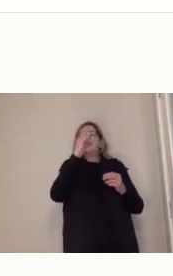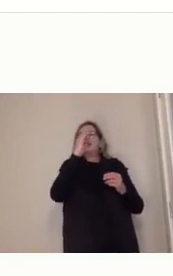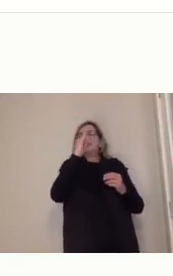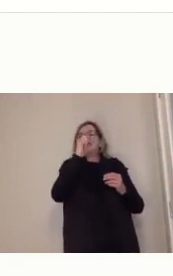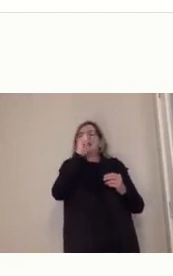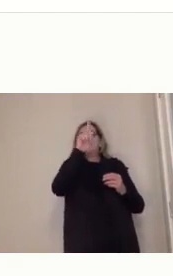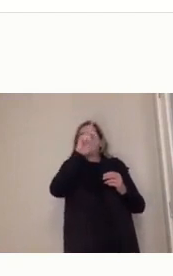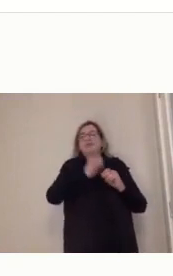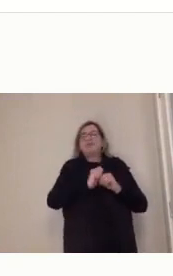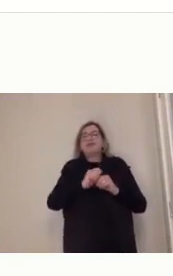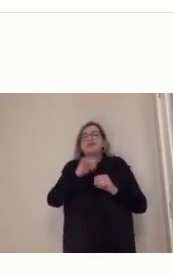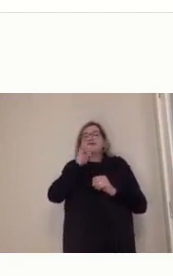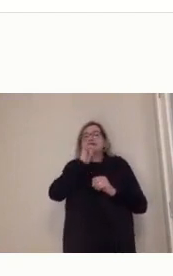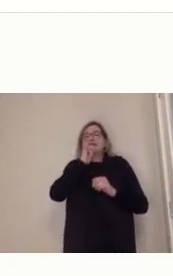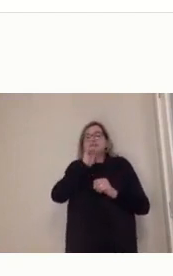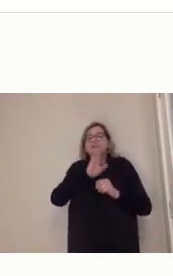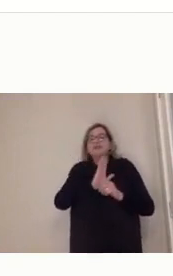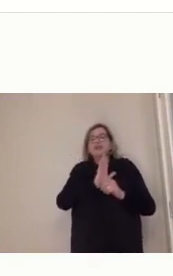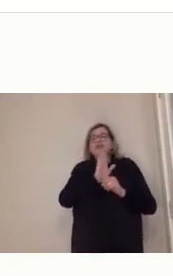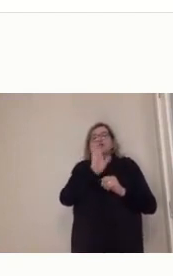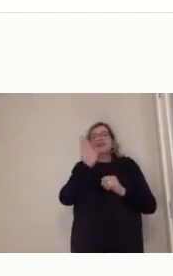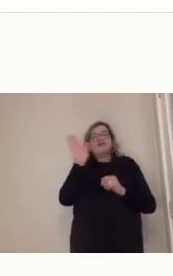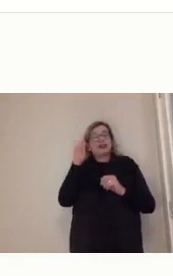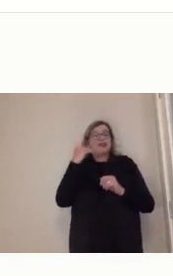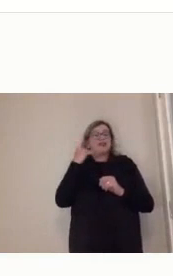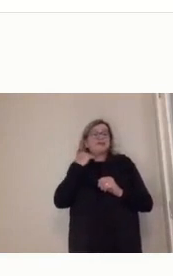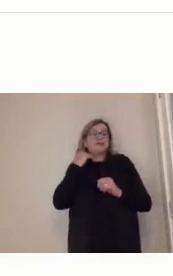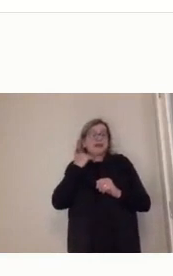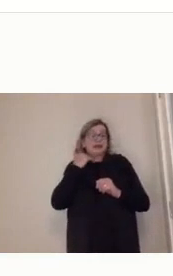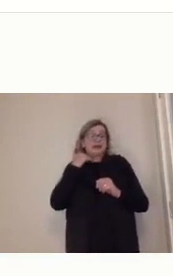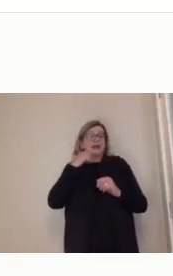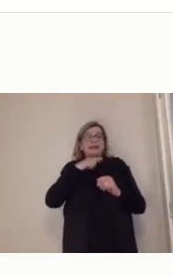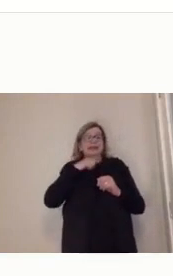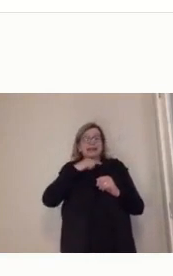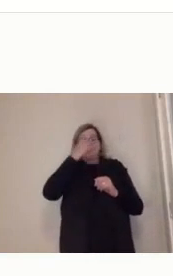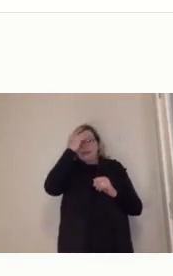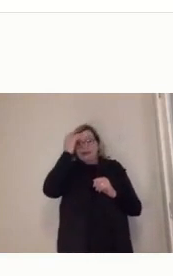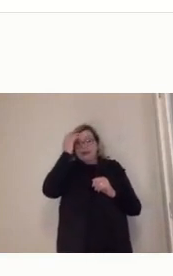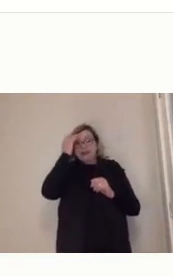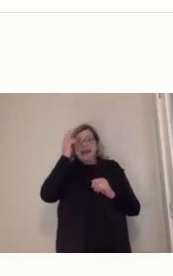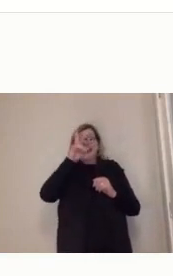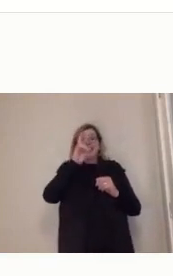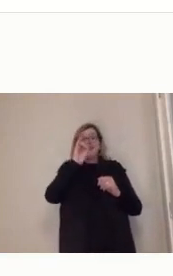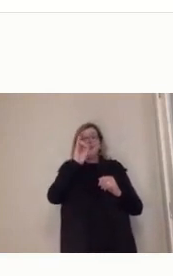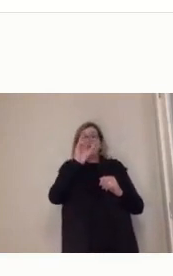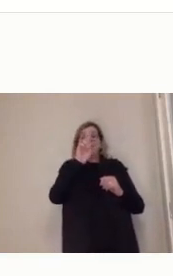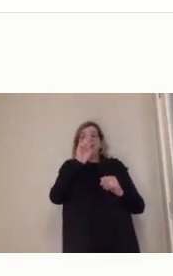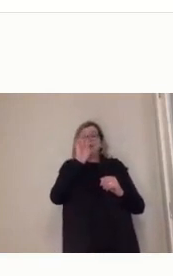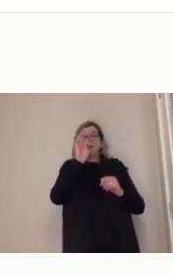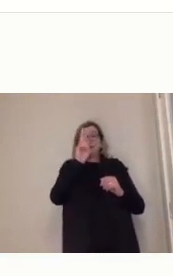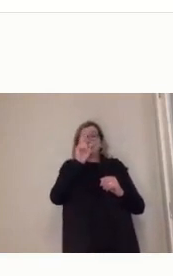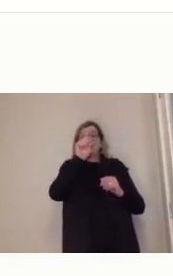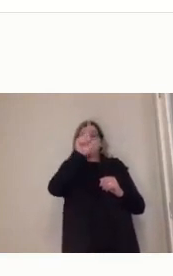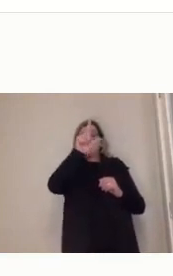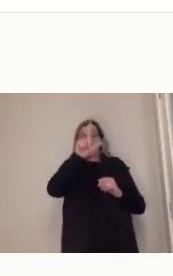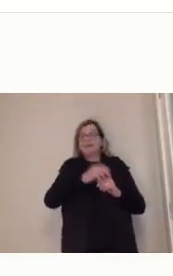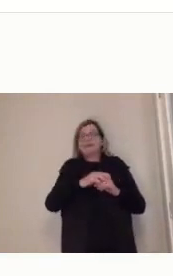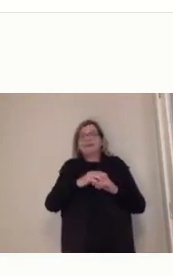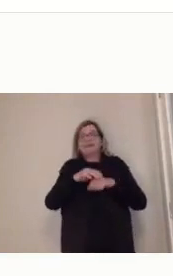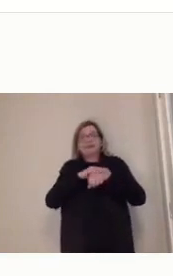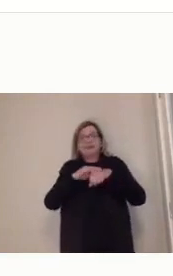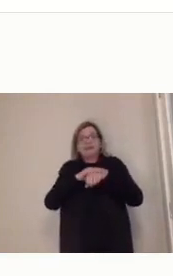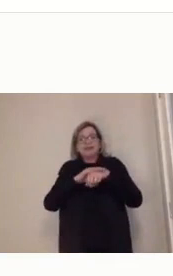Magalu, na Magazine Luiza, que é uma inteligência artificial, os bancos desenvolvem muita pesquisa para que essa